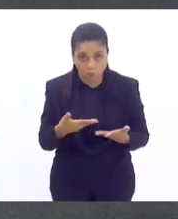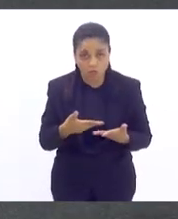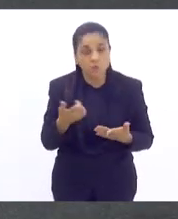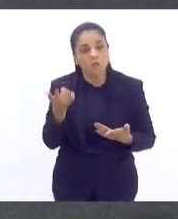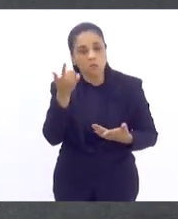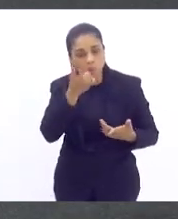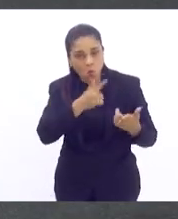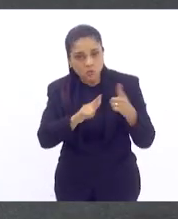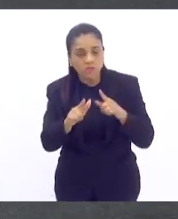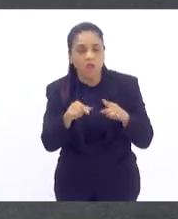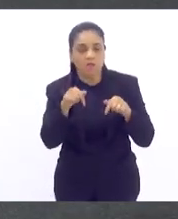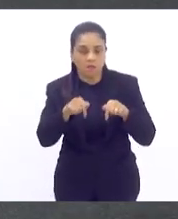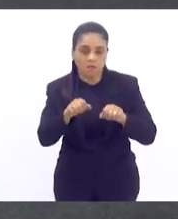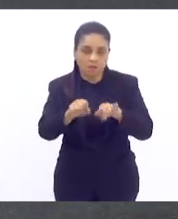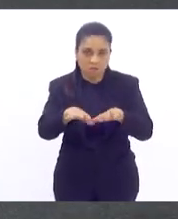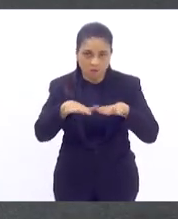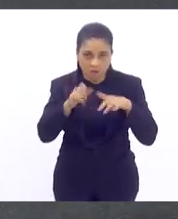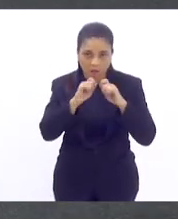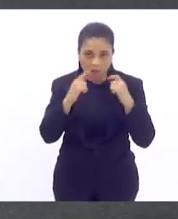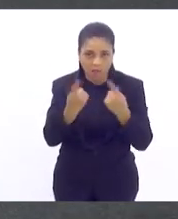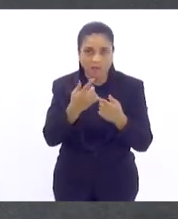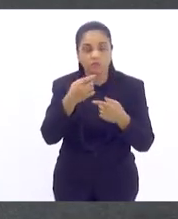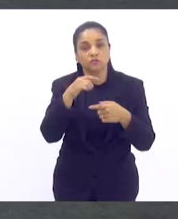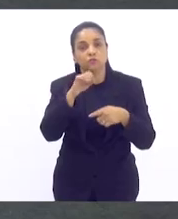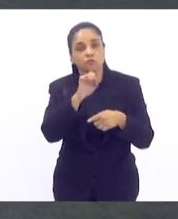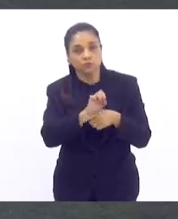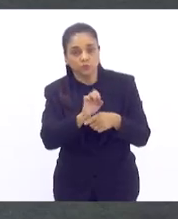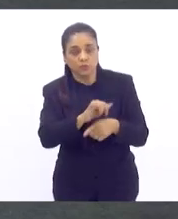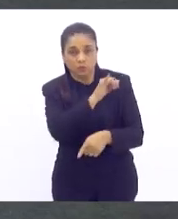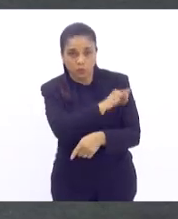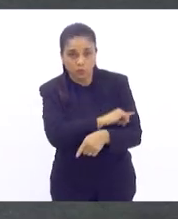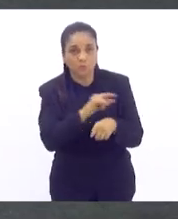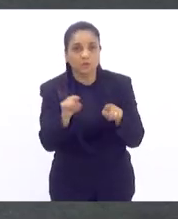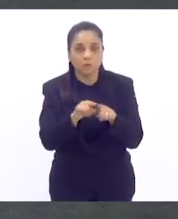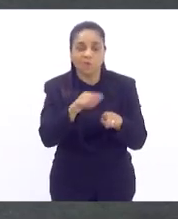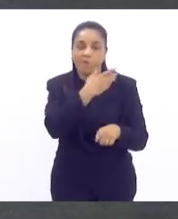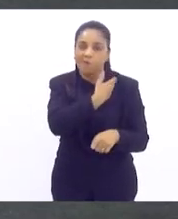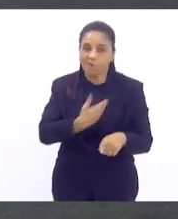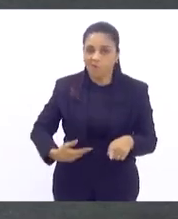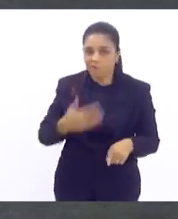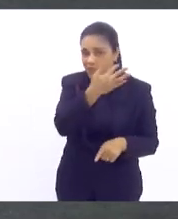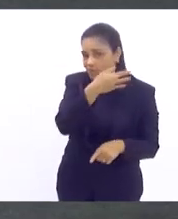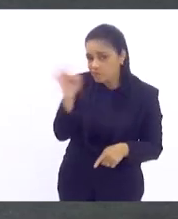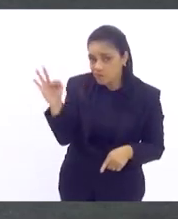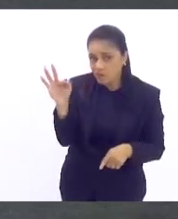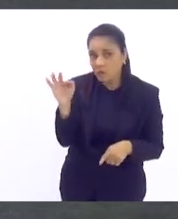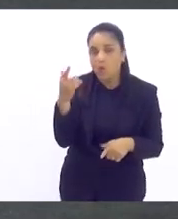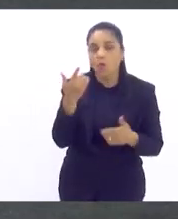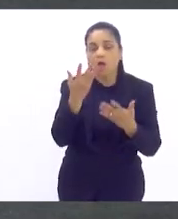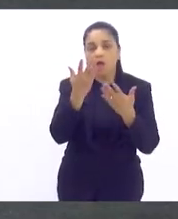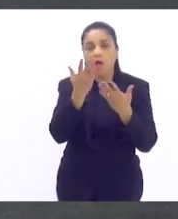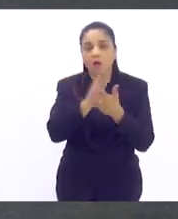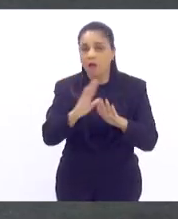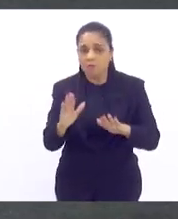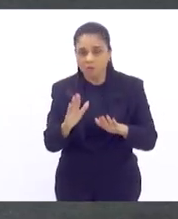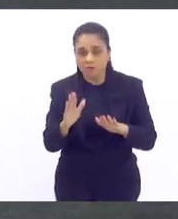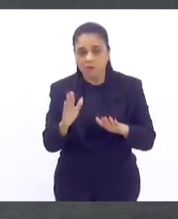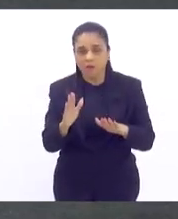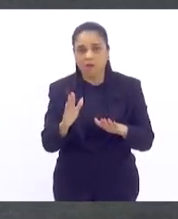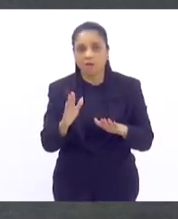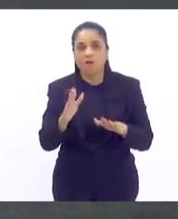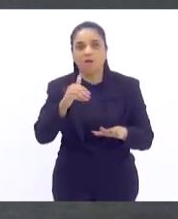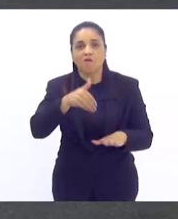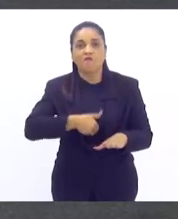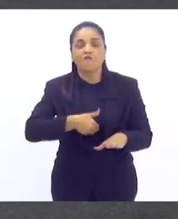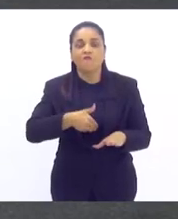partir dessa casa, mas não só do Rio de Janeiro, mas também do governo federal, de acabar de vez com